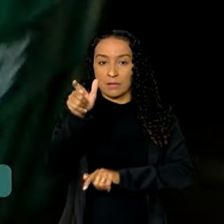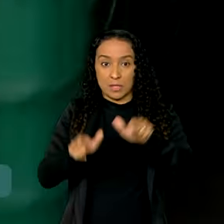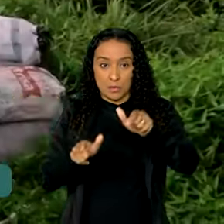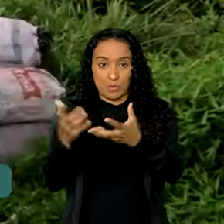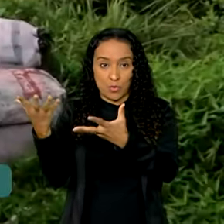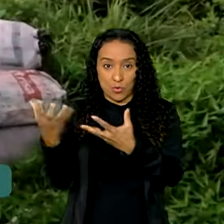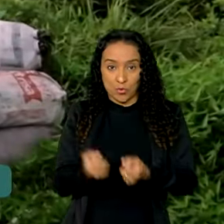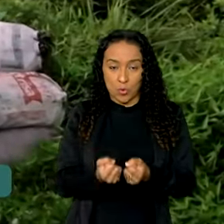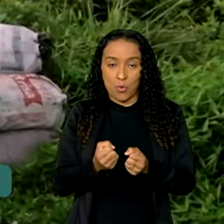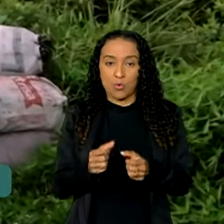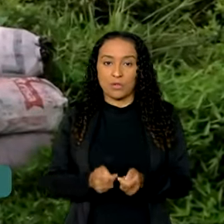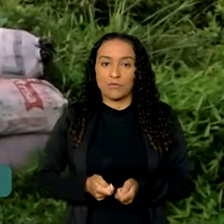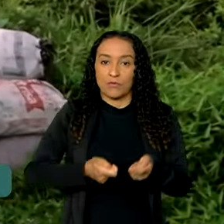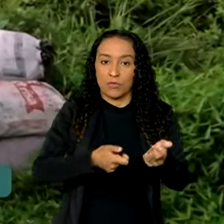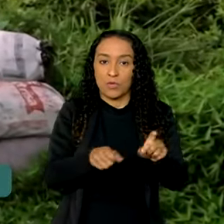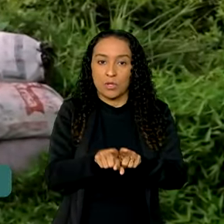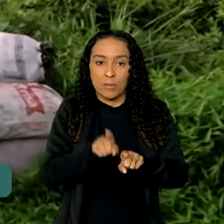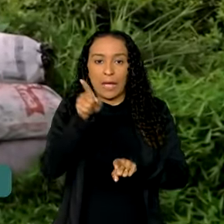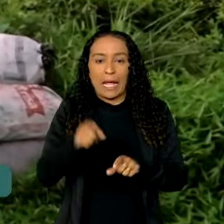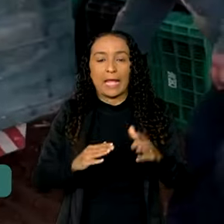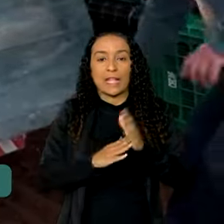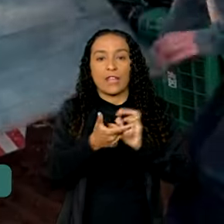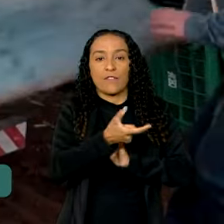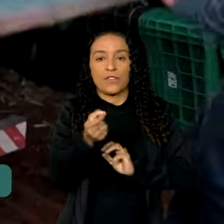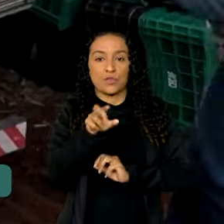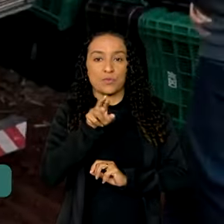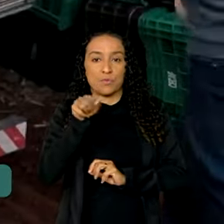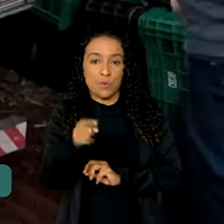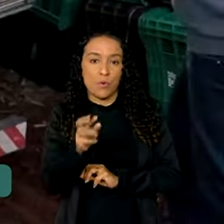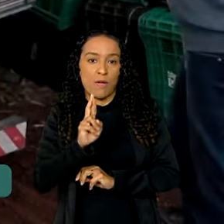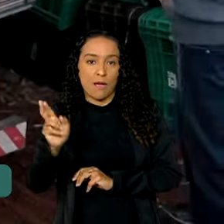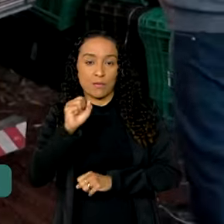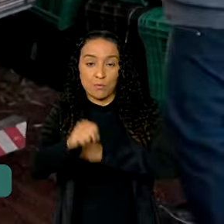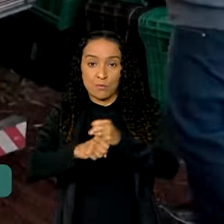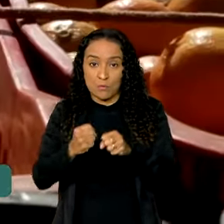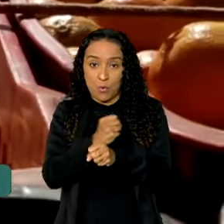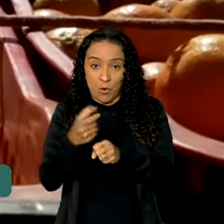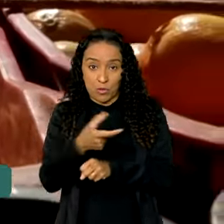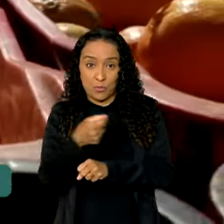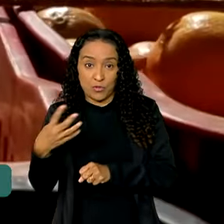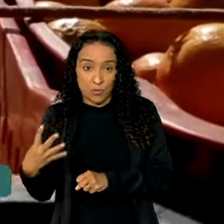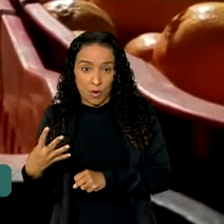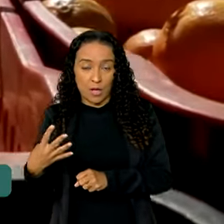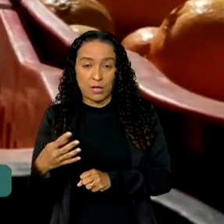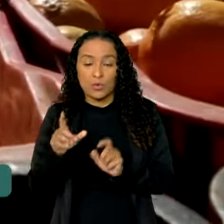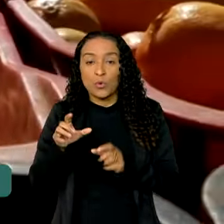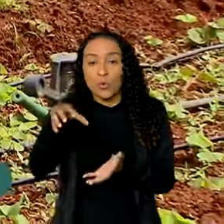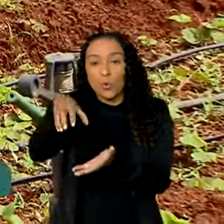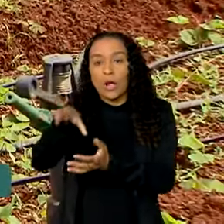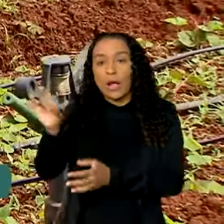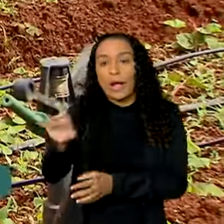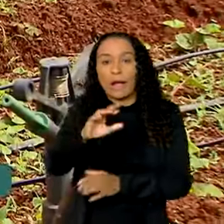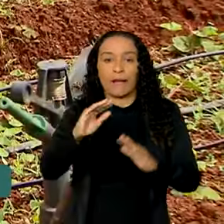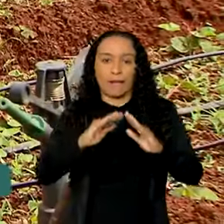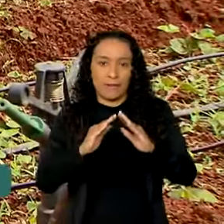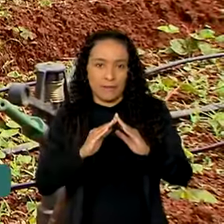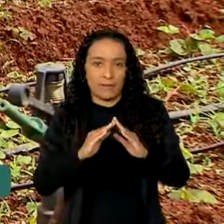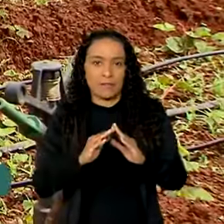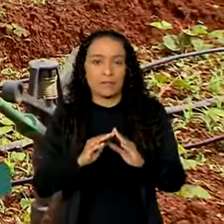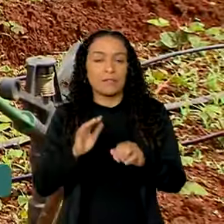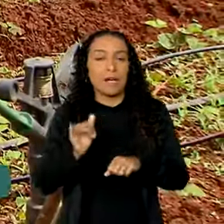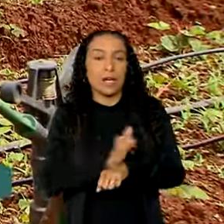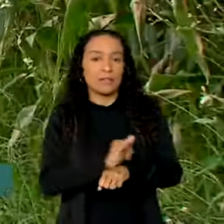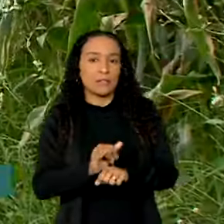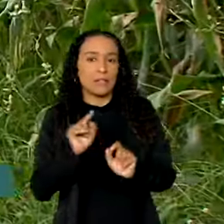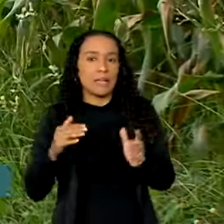beneficiários fornecedores será de até 20 mil reais para o ano de 2024, por unidade familiar. A medida